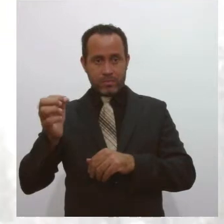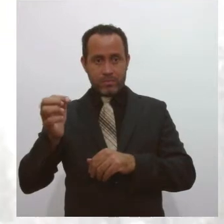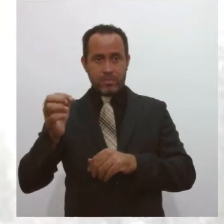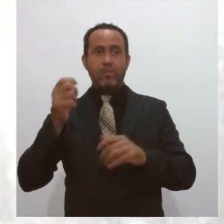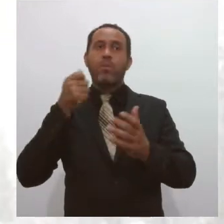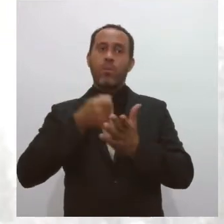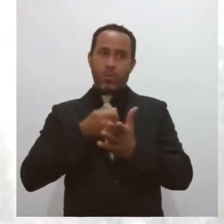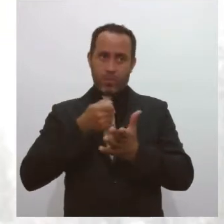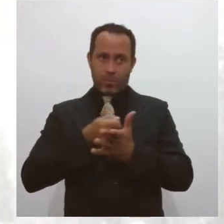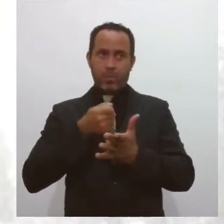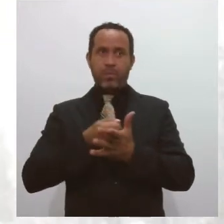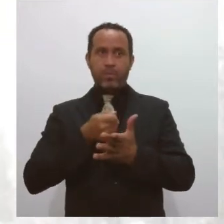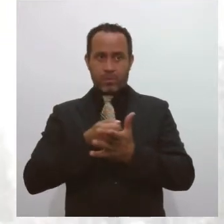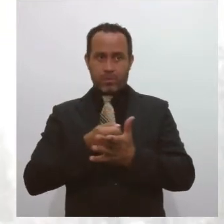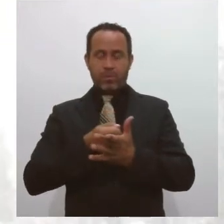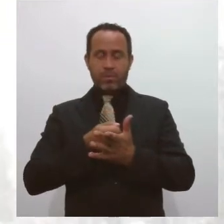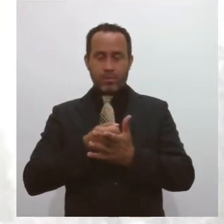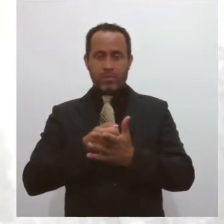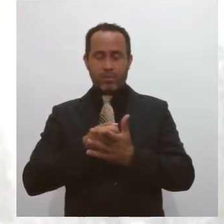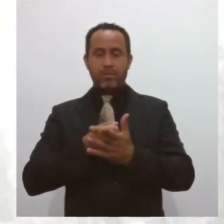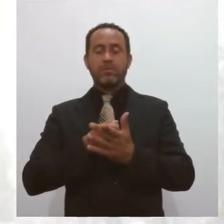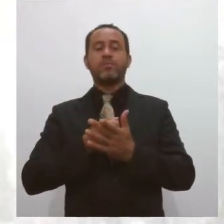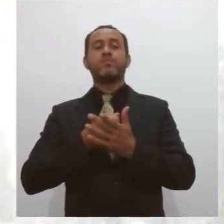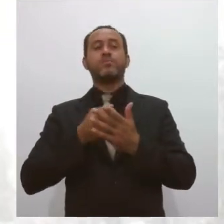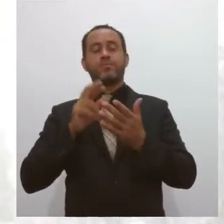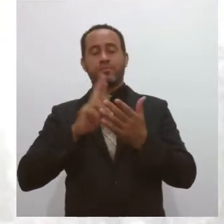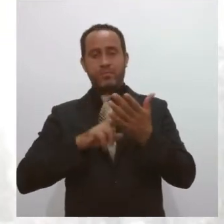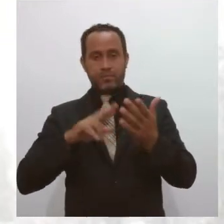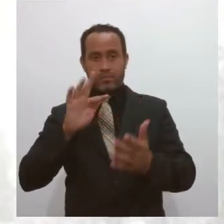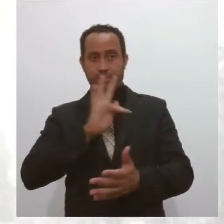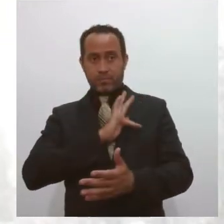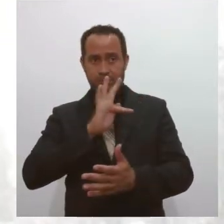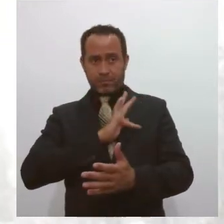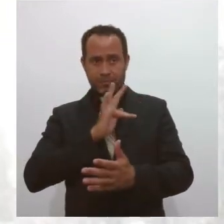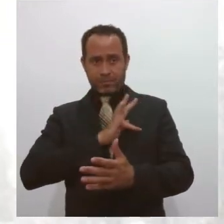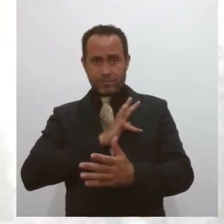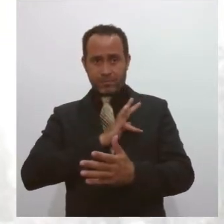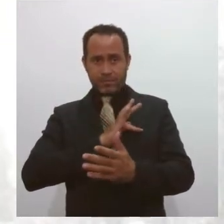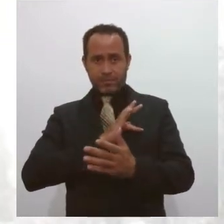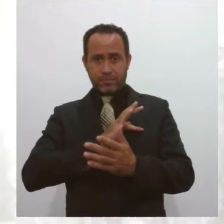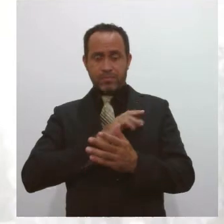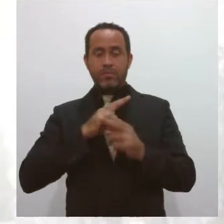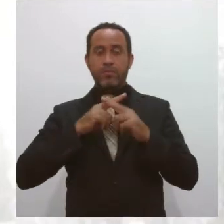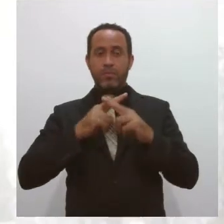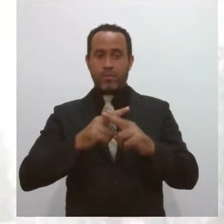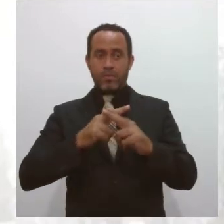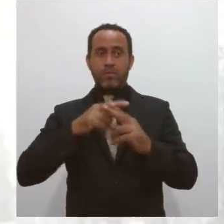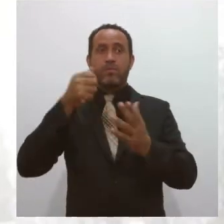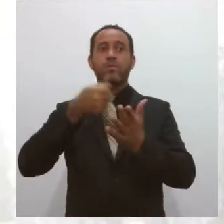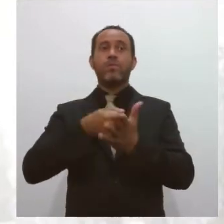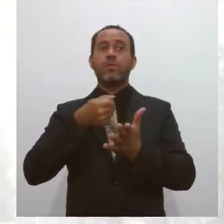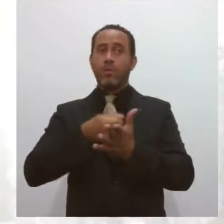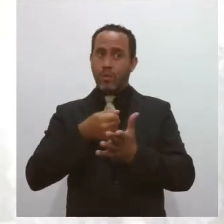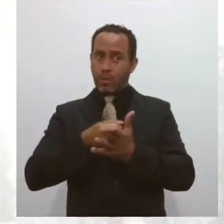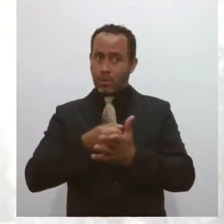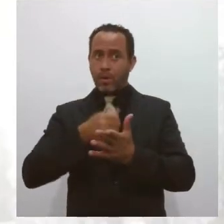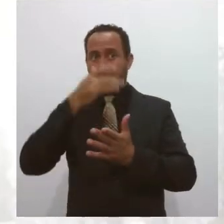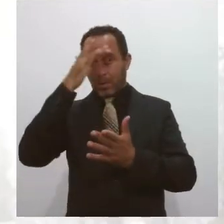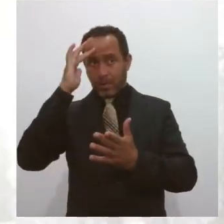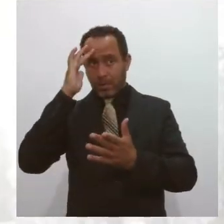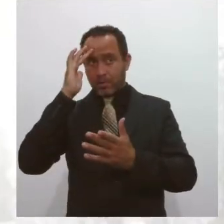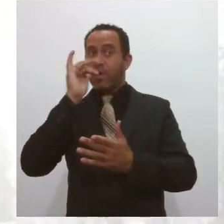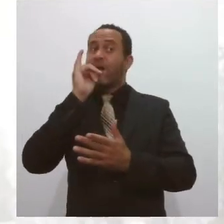obrigado a declarar. A Receita Federal está entrando em relação ao benefício, cobrando que o contribuinte declare